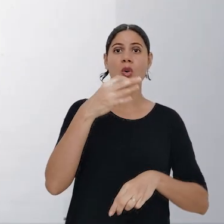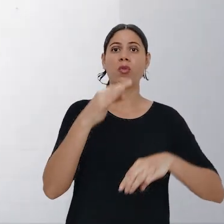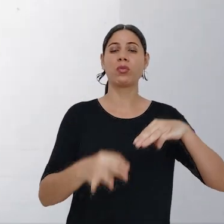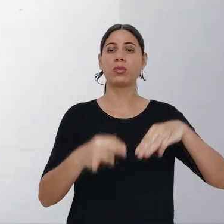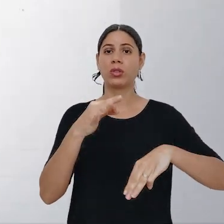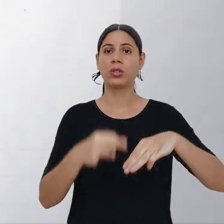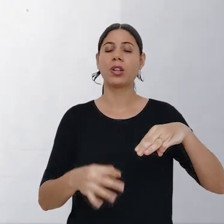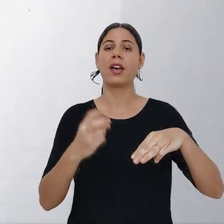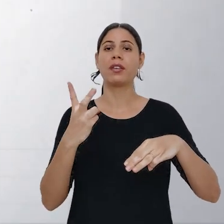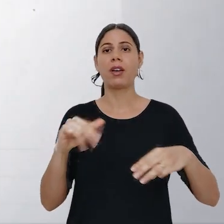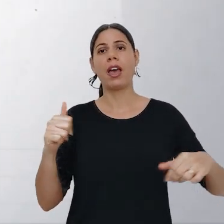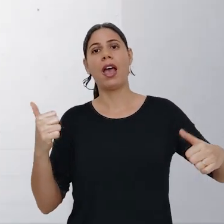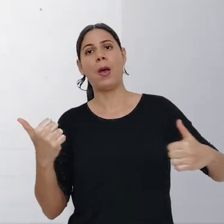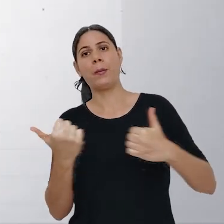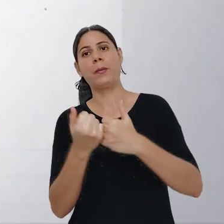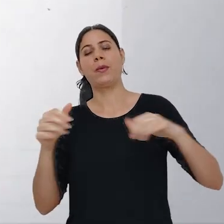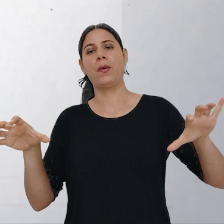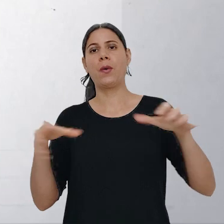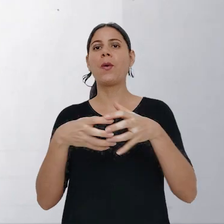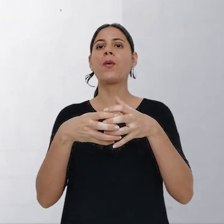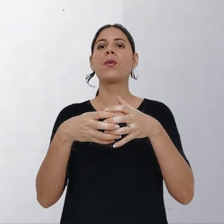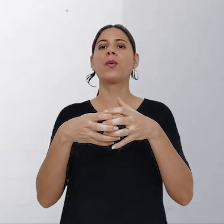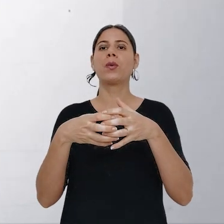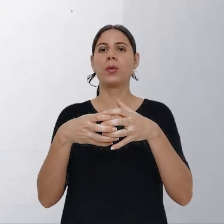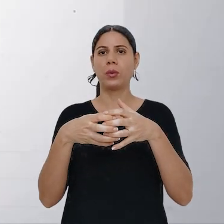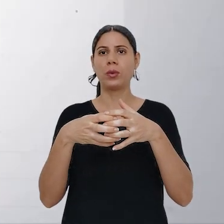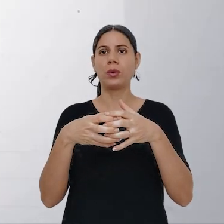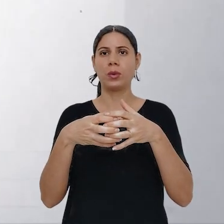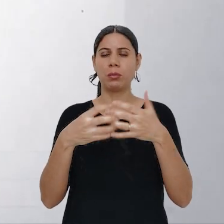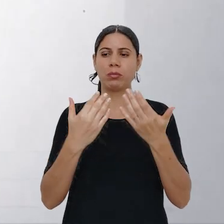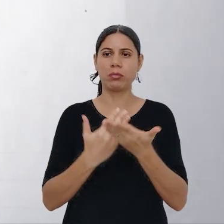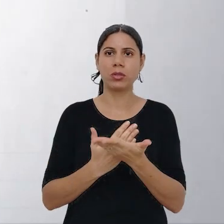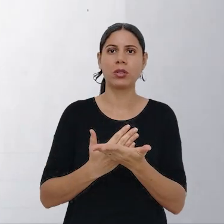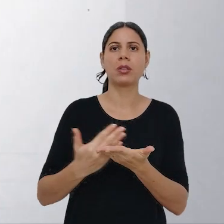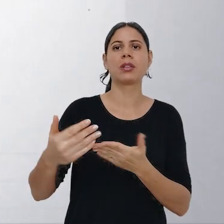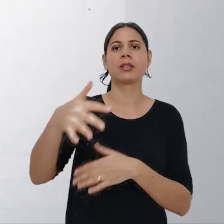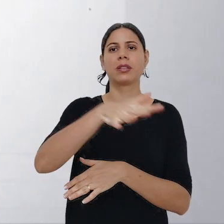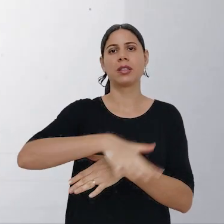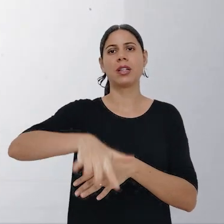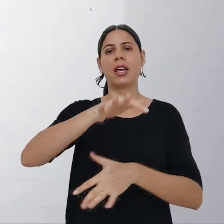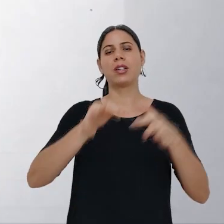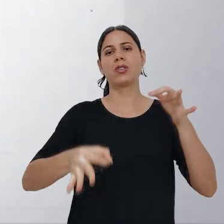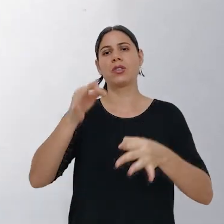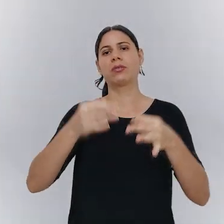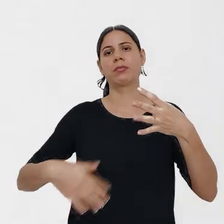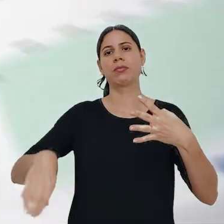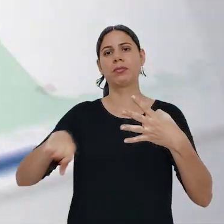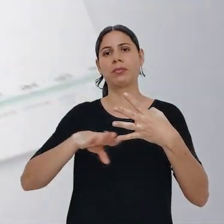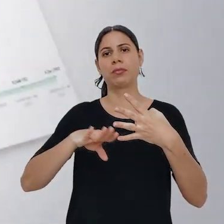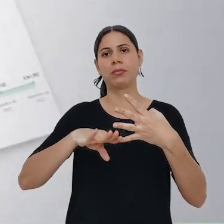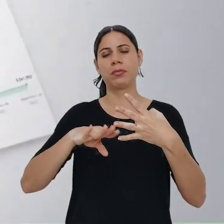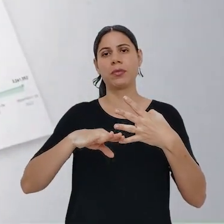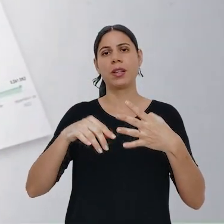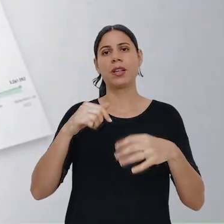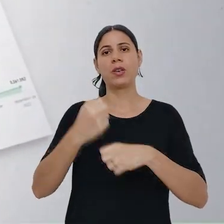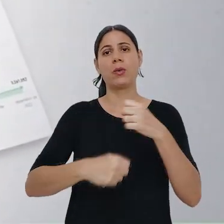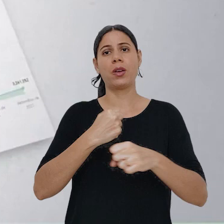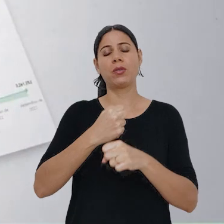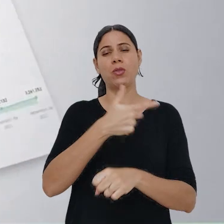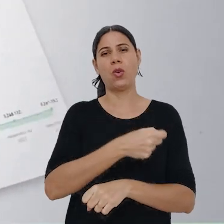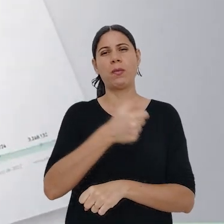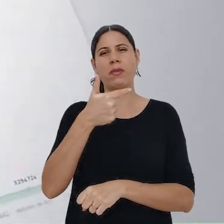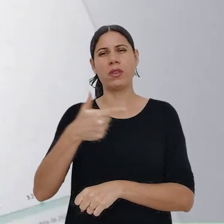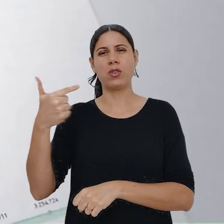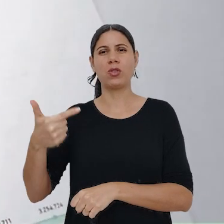magistrados vão reforçar a equipe e impulsionar os julgamentos das demandas judiciais do primeiro grau, que em 2022